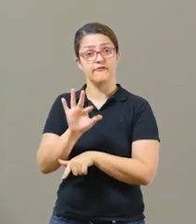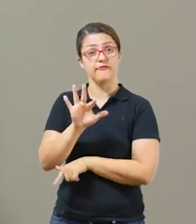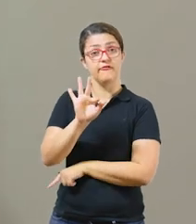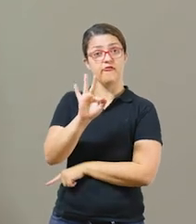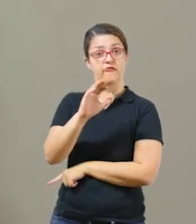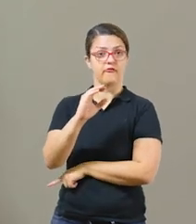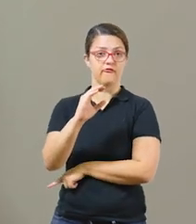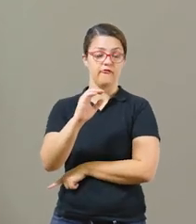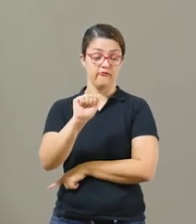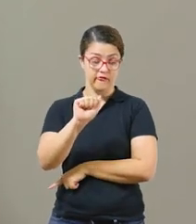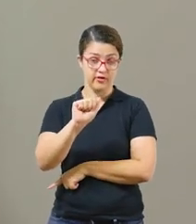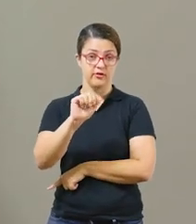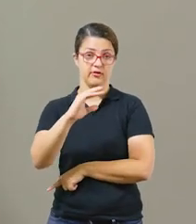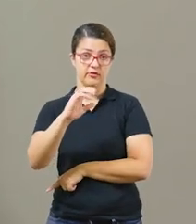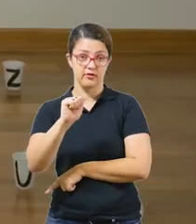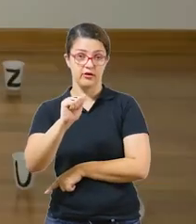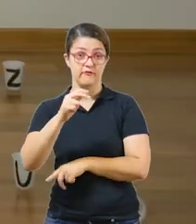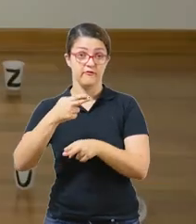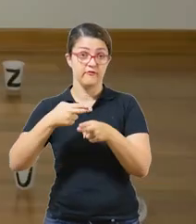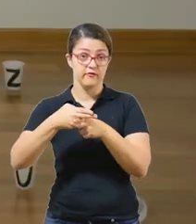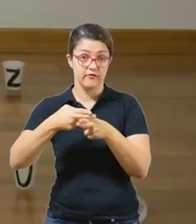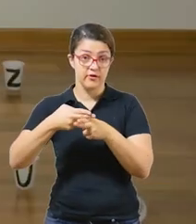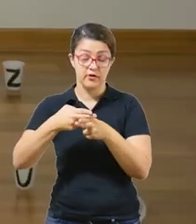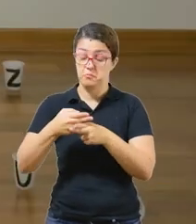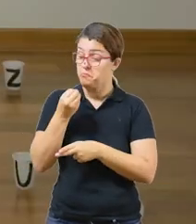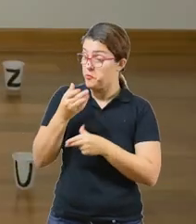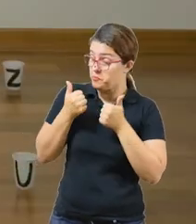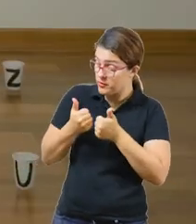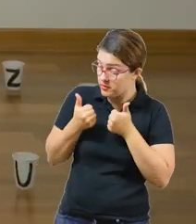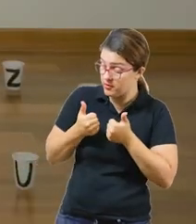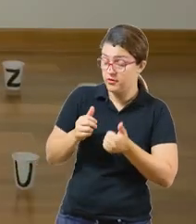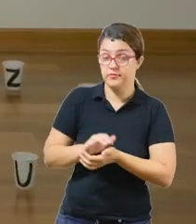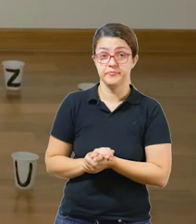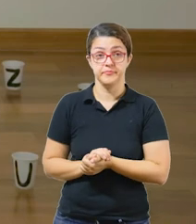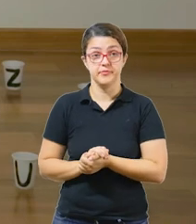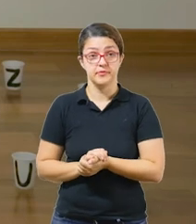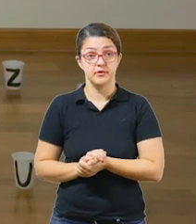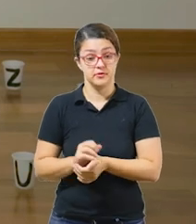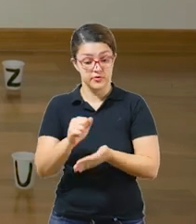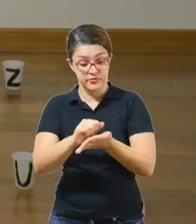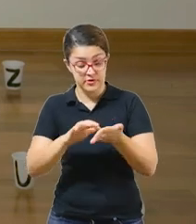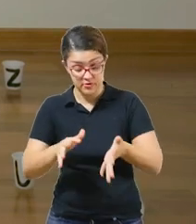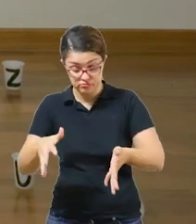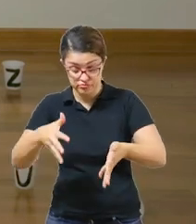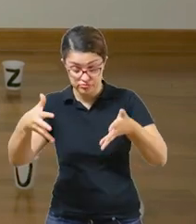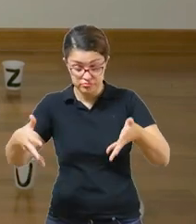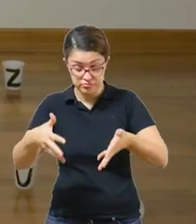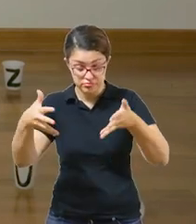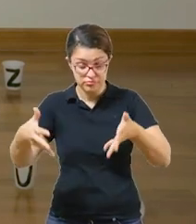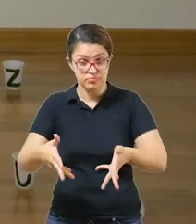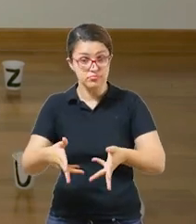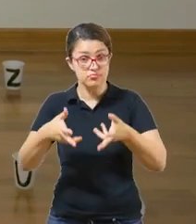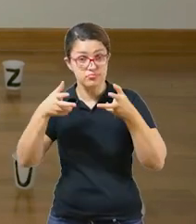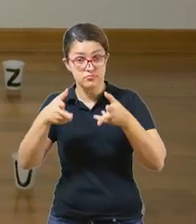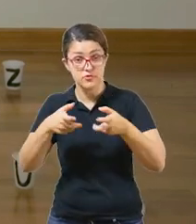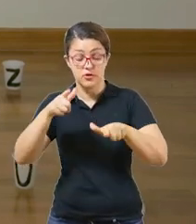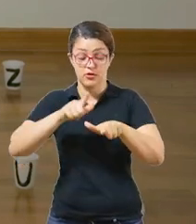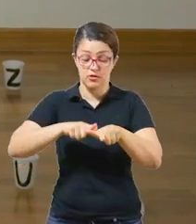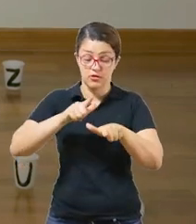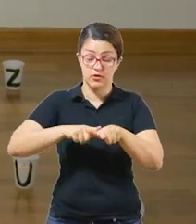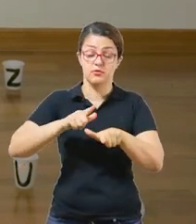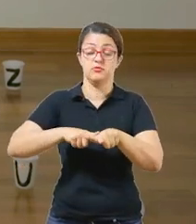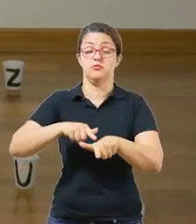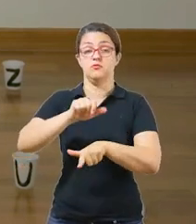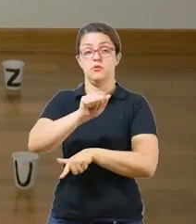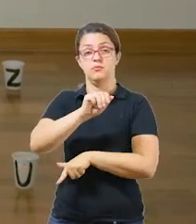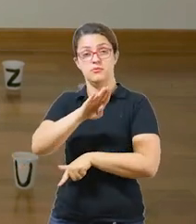Faca. Muito bem. Essa atividade, ela estimula na criança o reconhecimento das letras